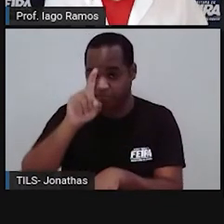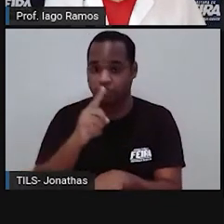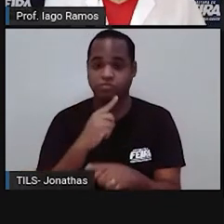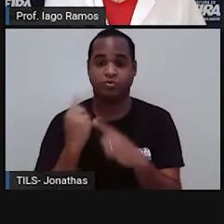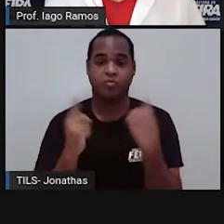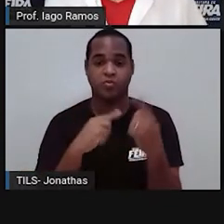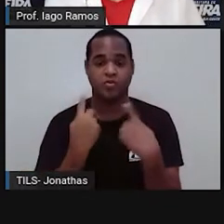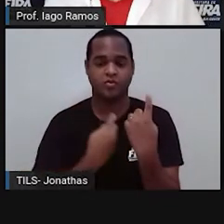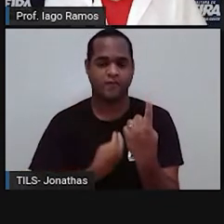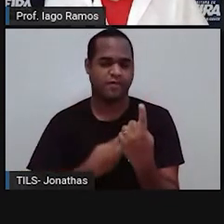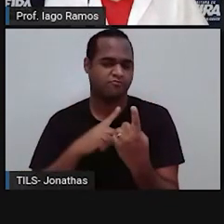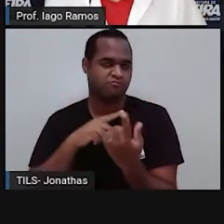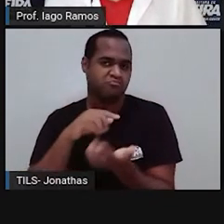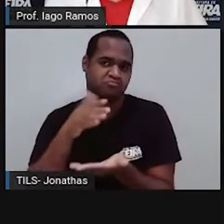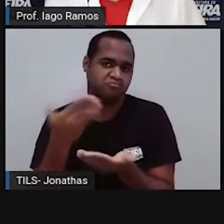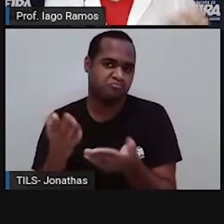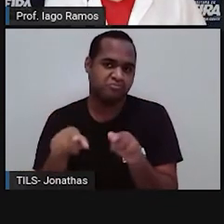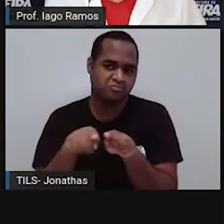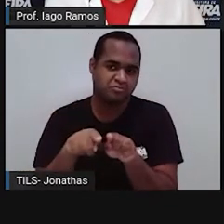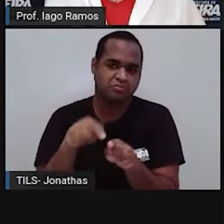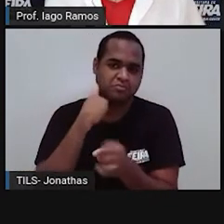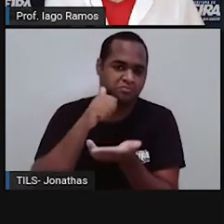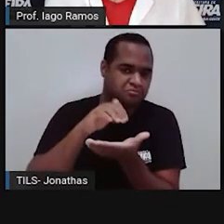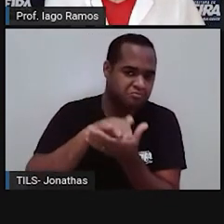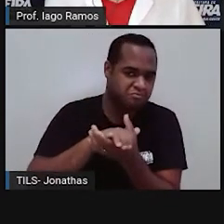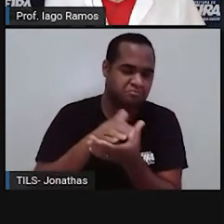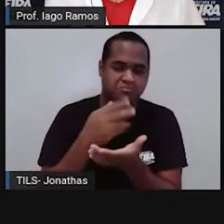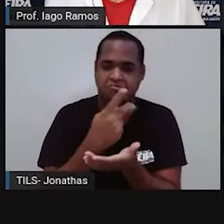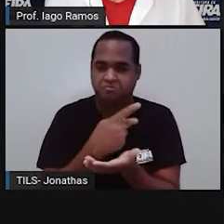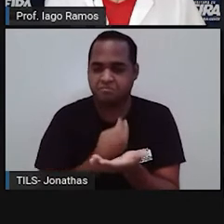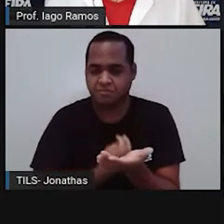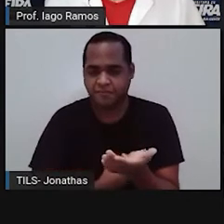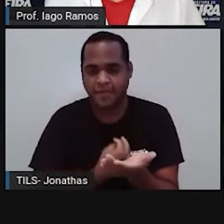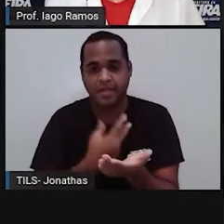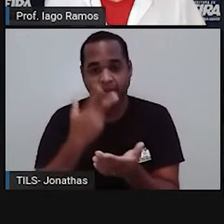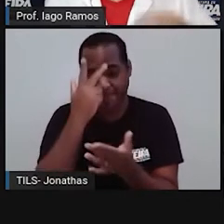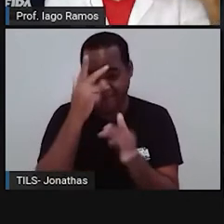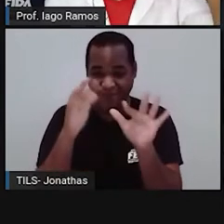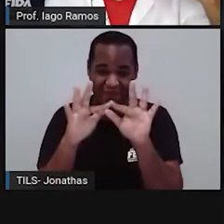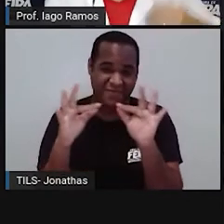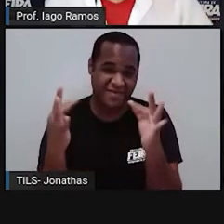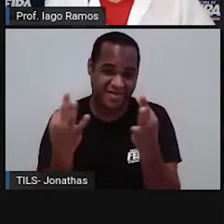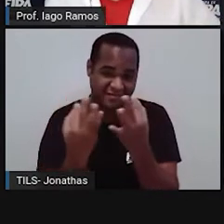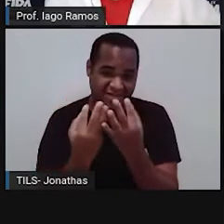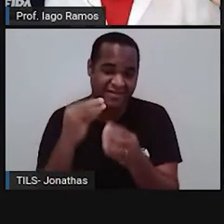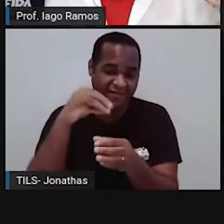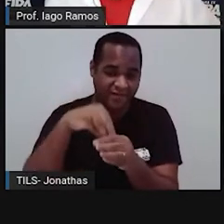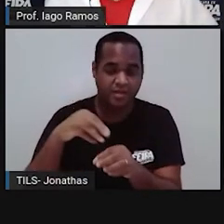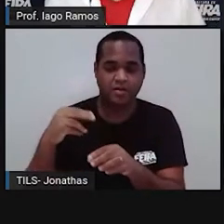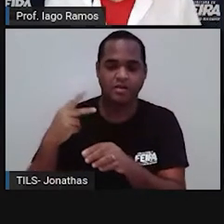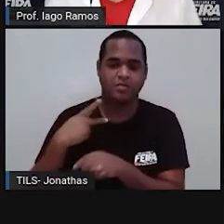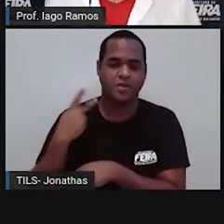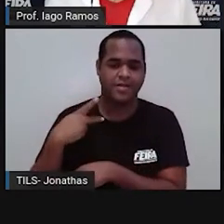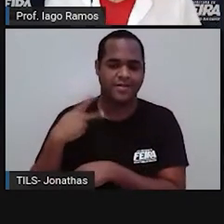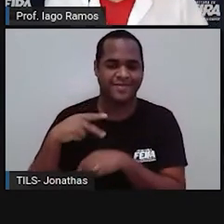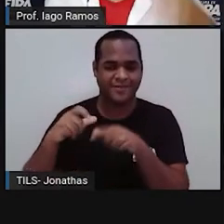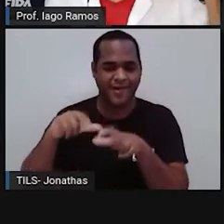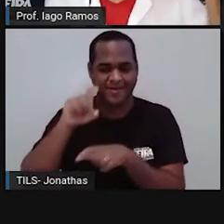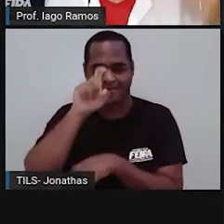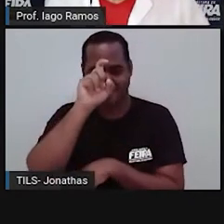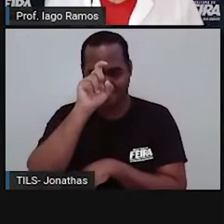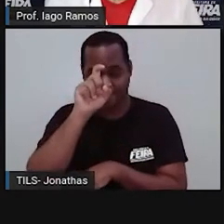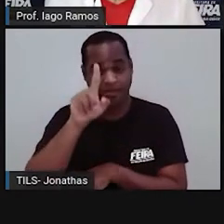não só os faraós, né, mas também suas esposas, né, pessoas ali da política do Egito